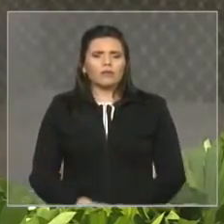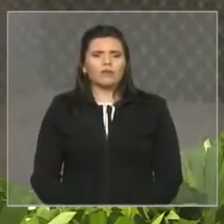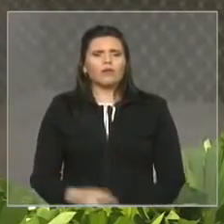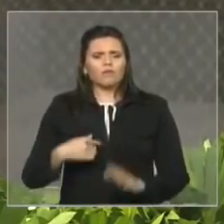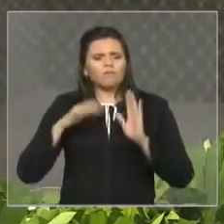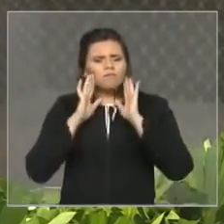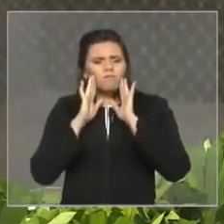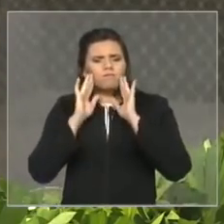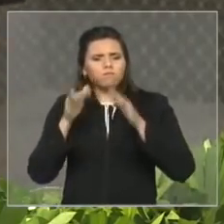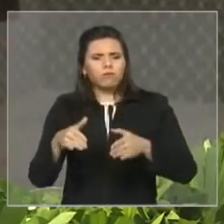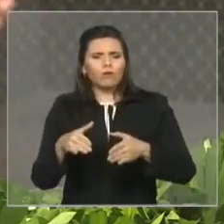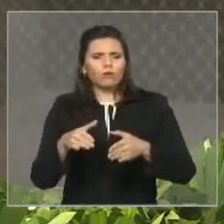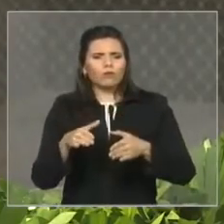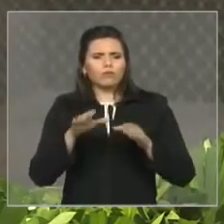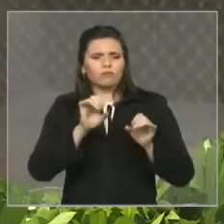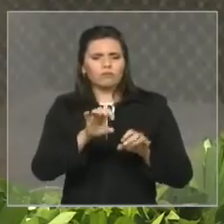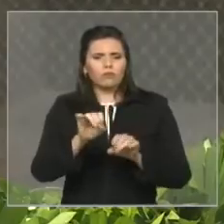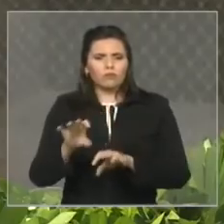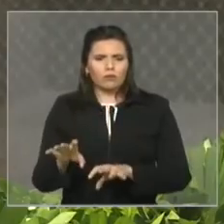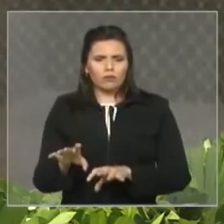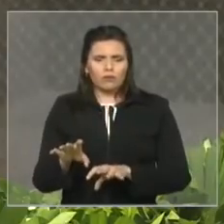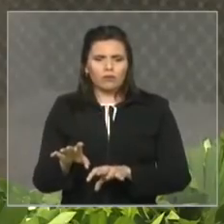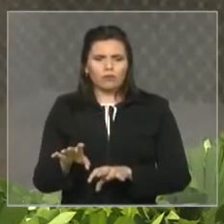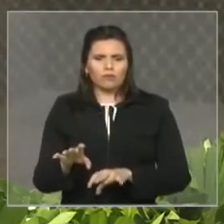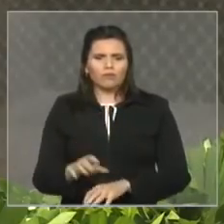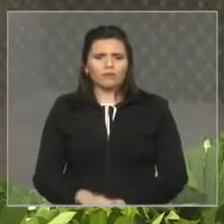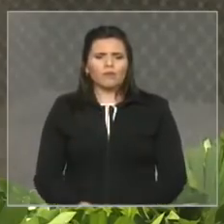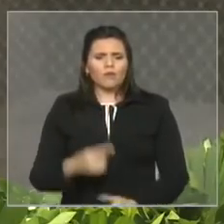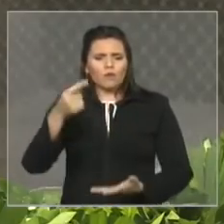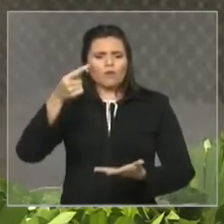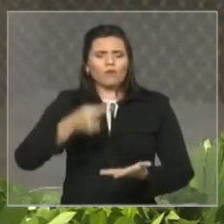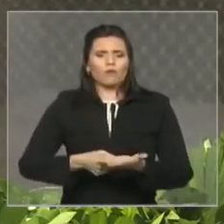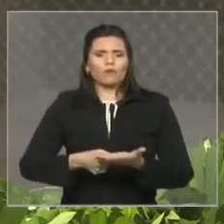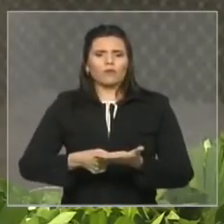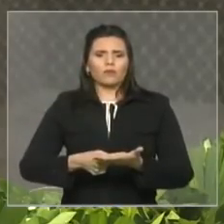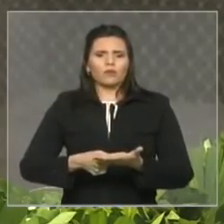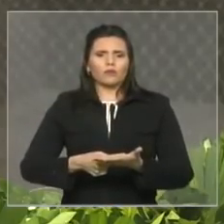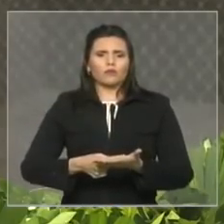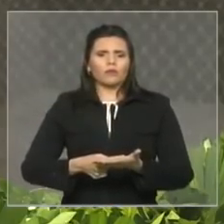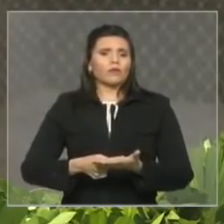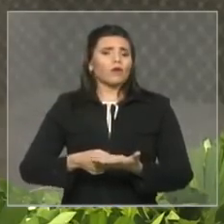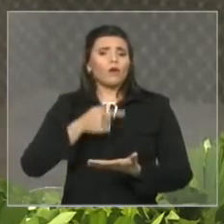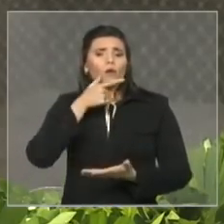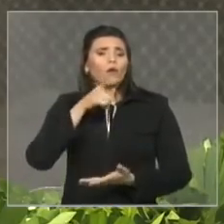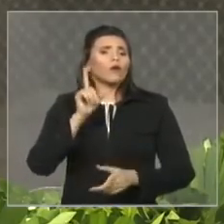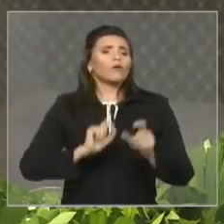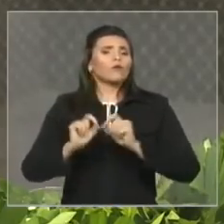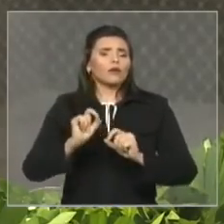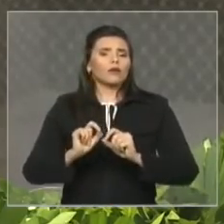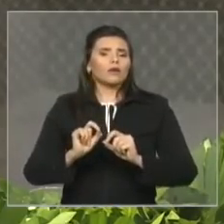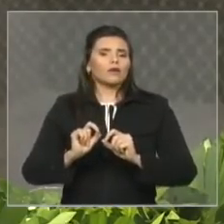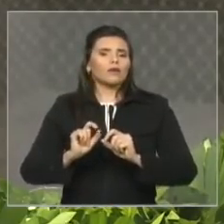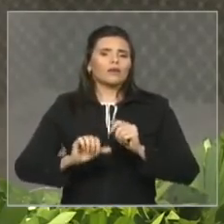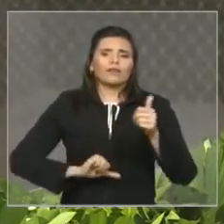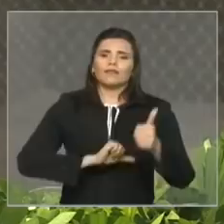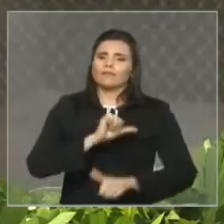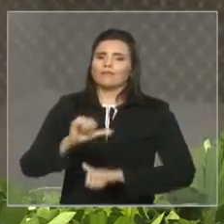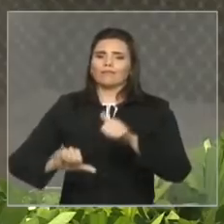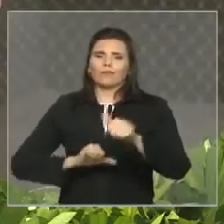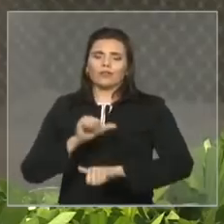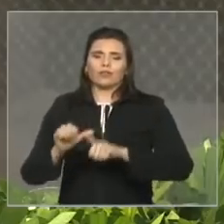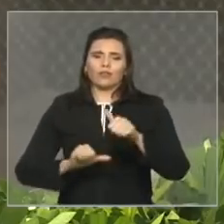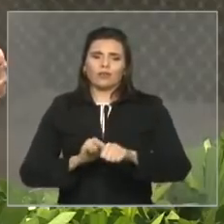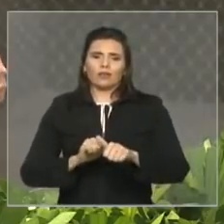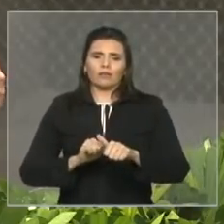da agenda atinente à educação elevar esse índice em mais de 20% em um